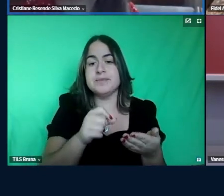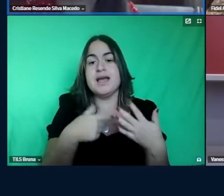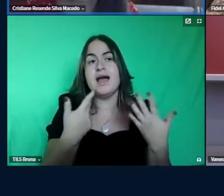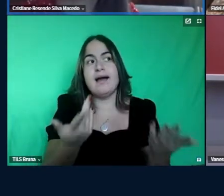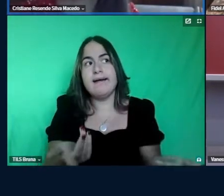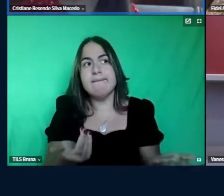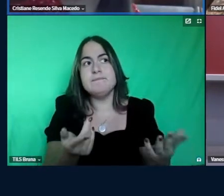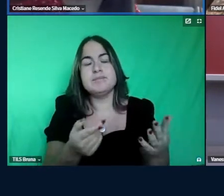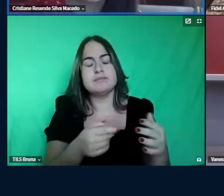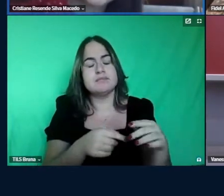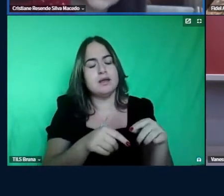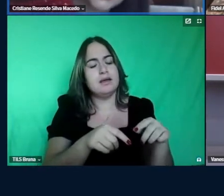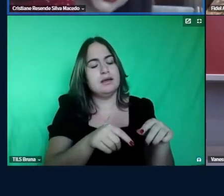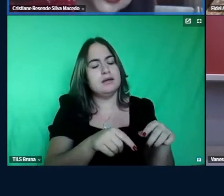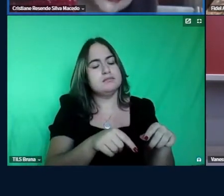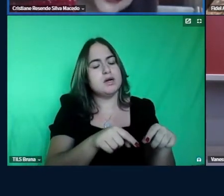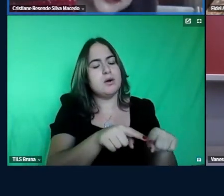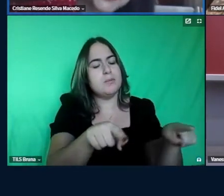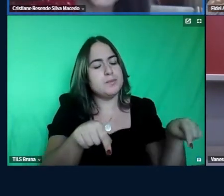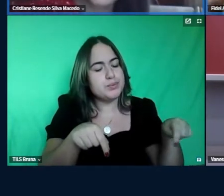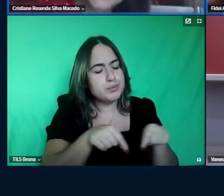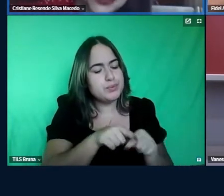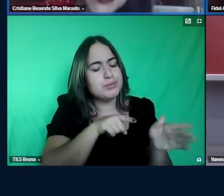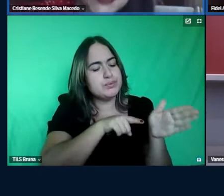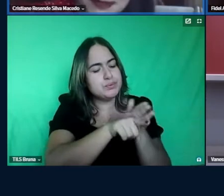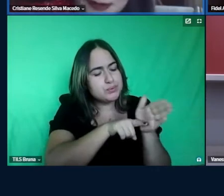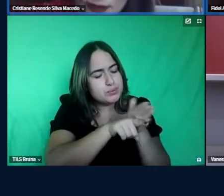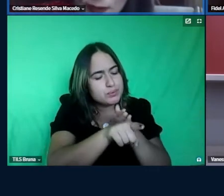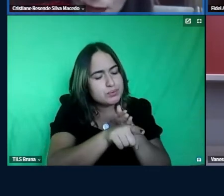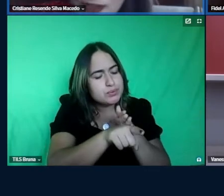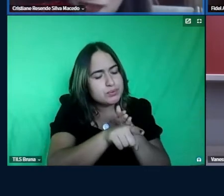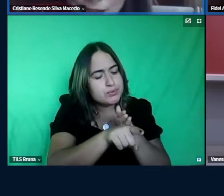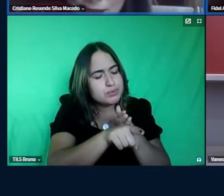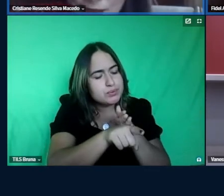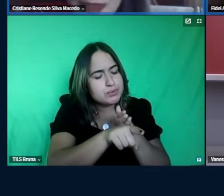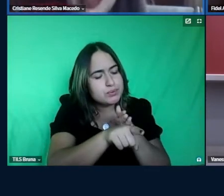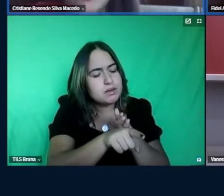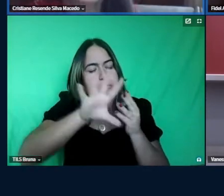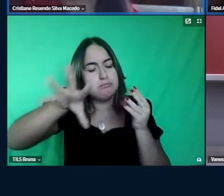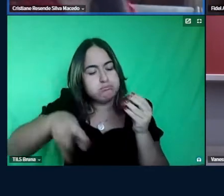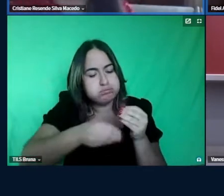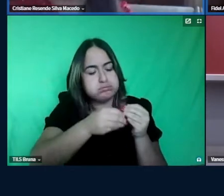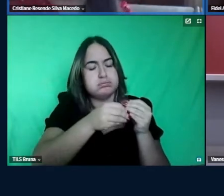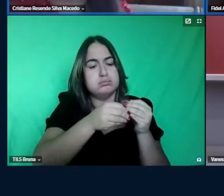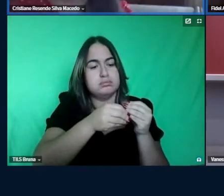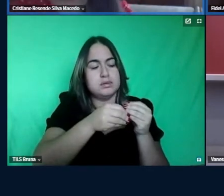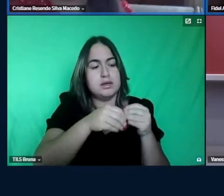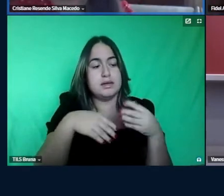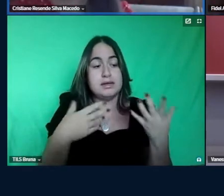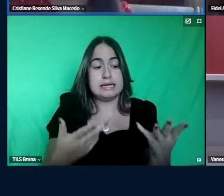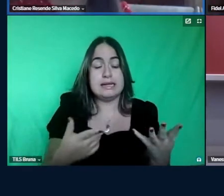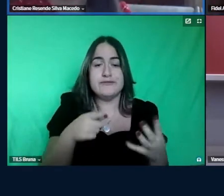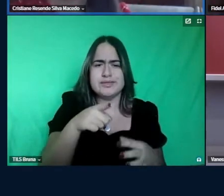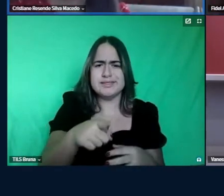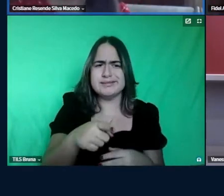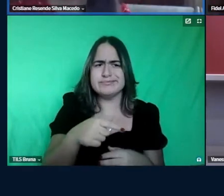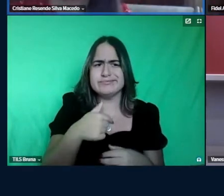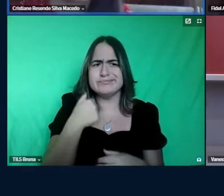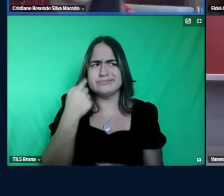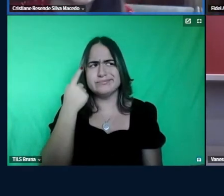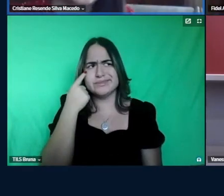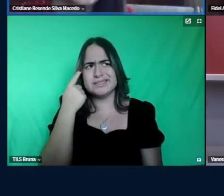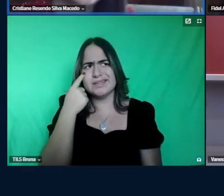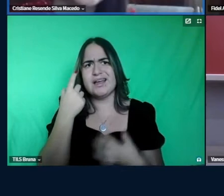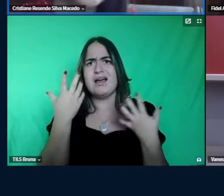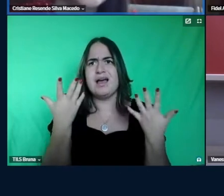de caso com pesquisação colaborativa com caráter de pesquisação colaborativa e você fica mas é igual como